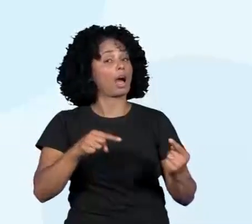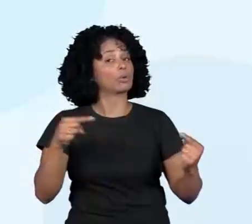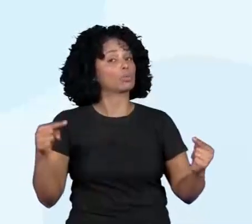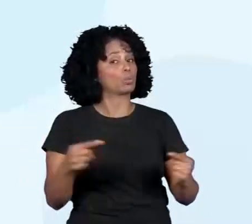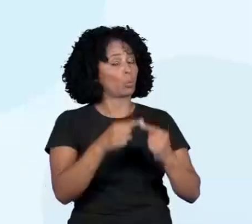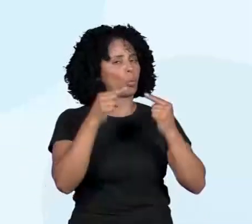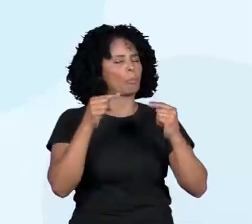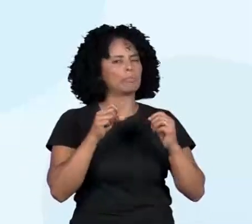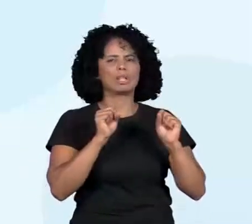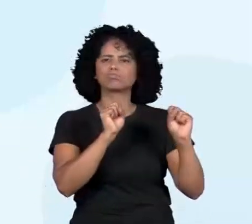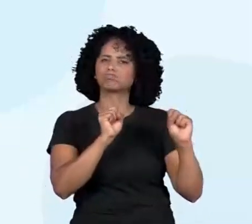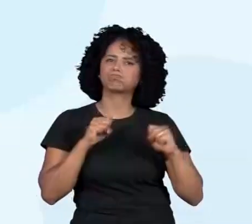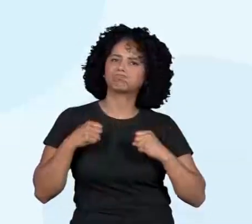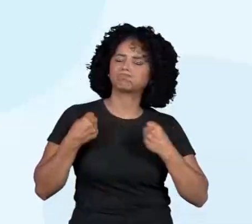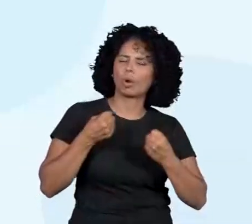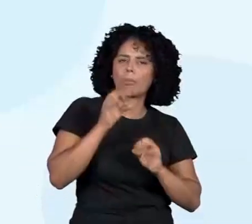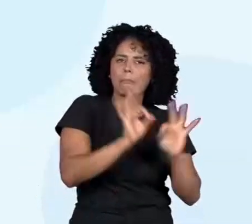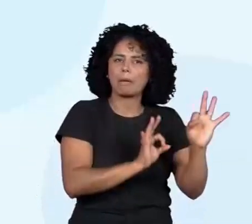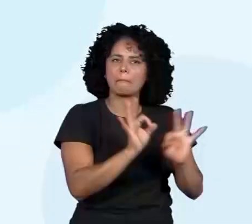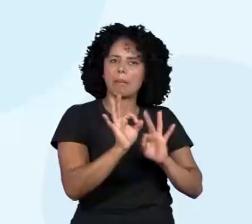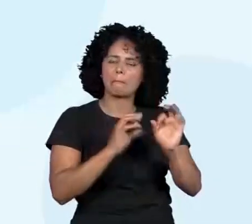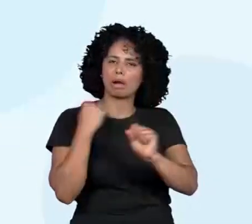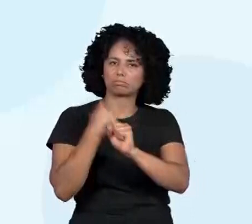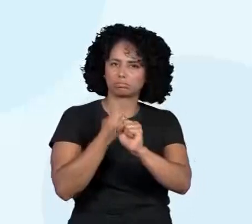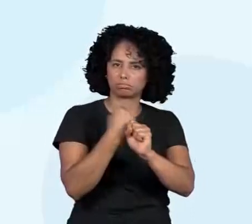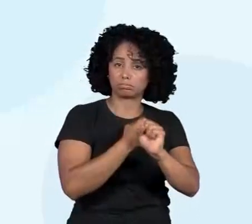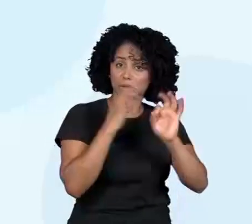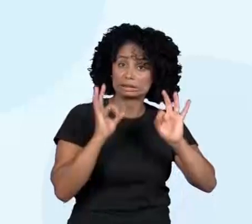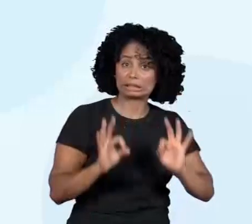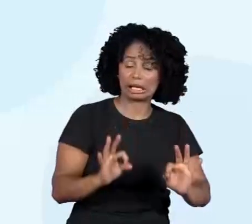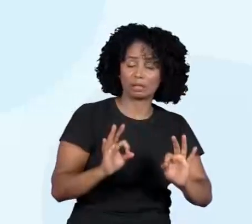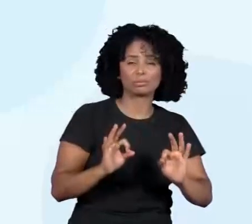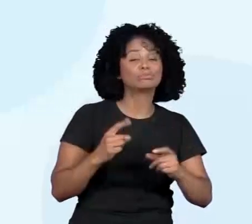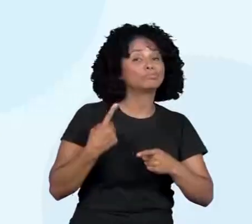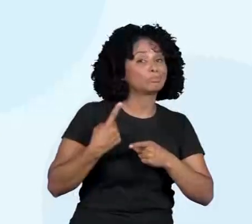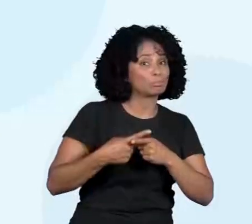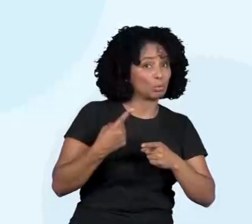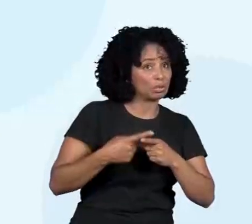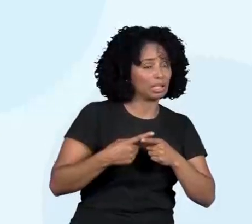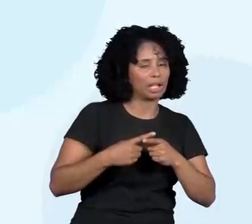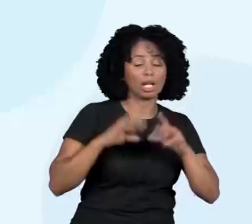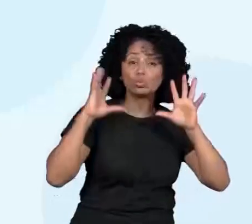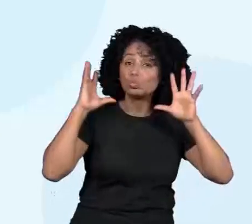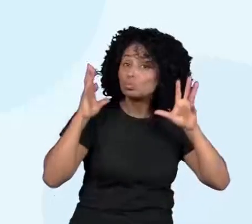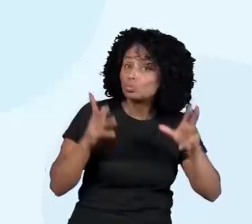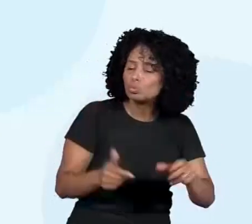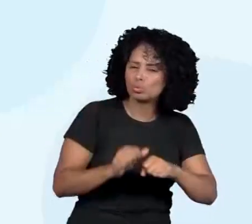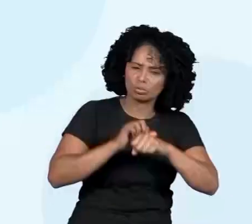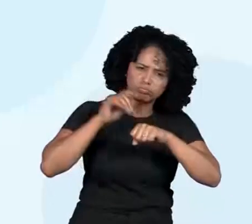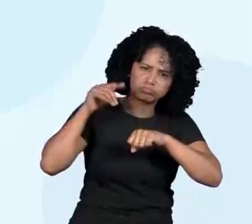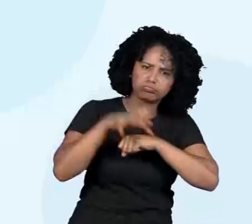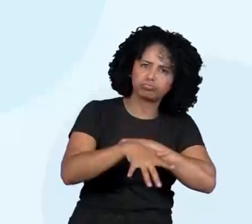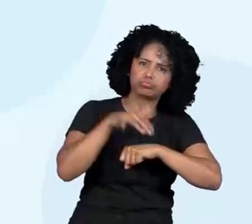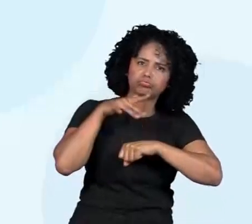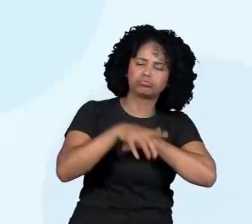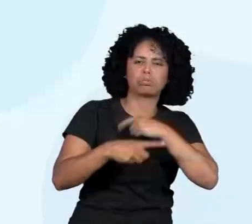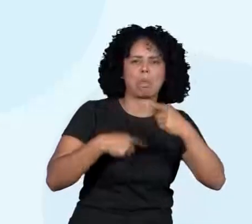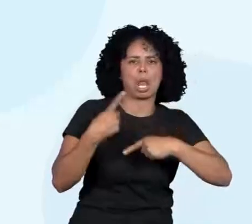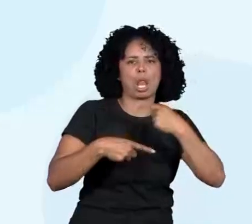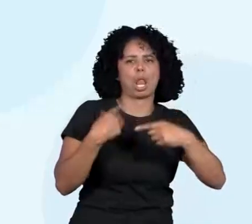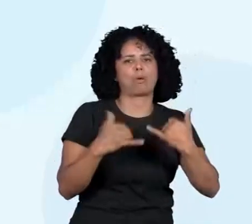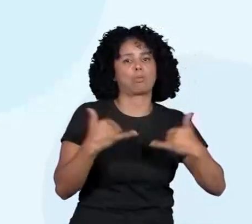esforços de construção. Isso porque essas usinas necessitam de grandes obras e